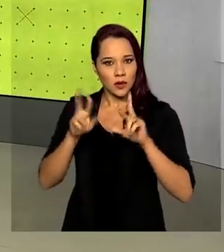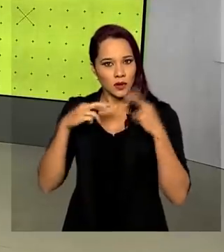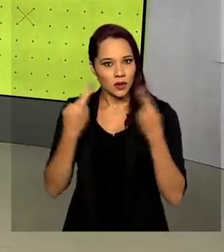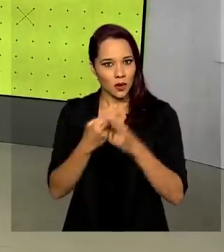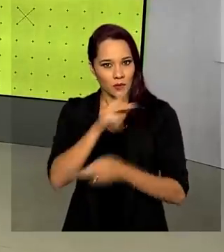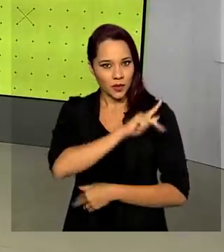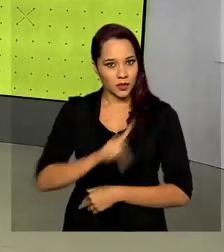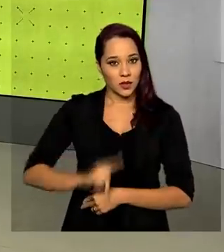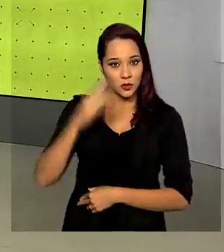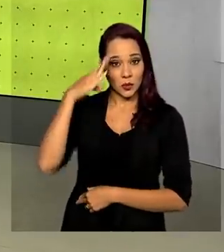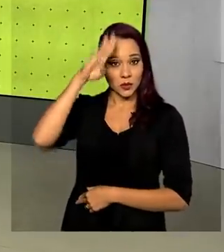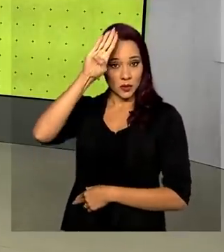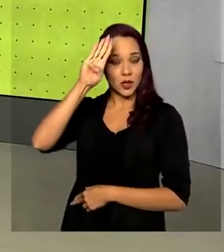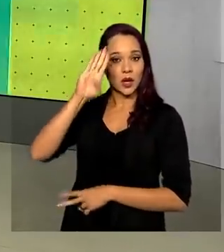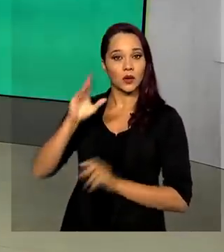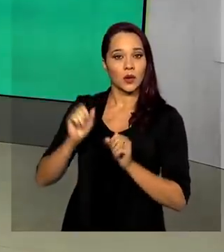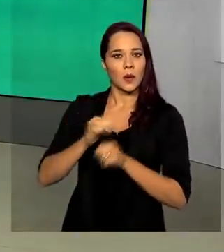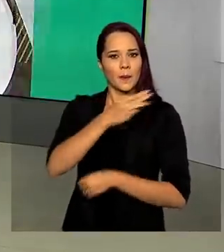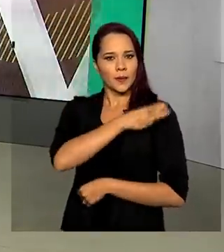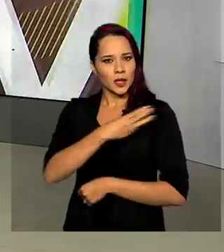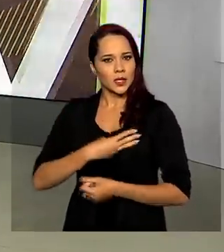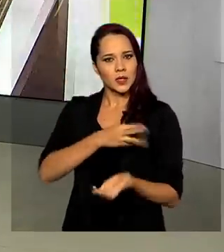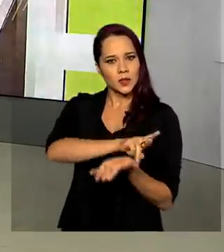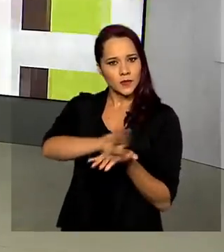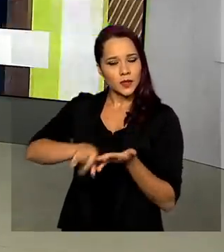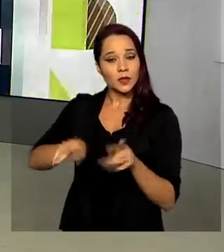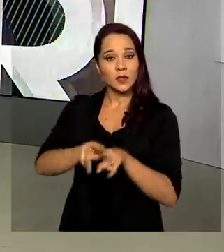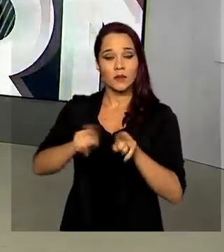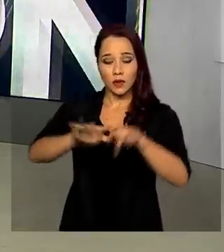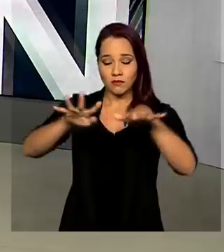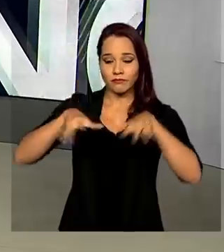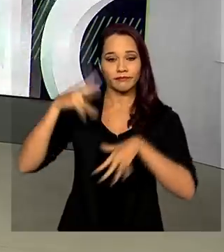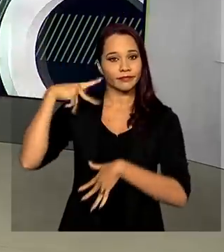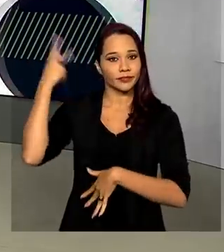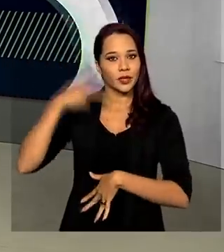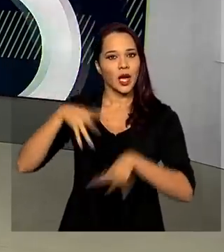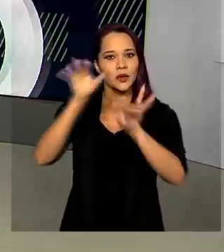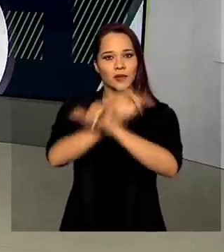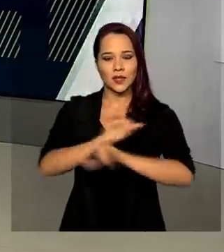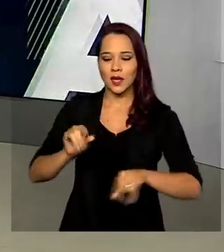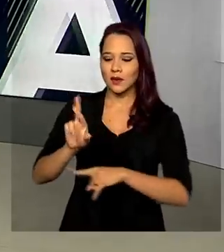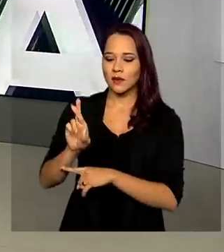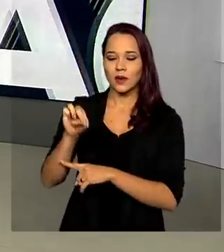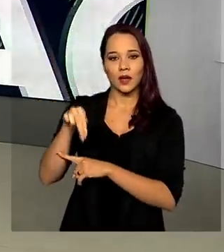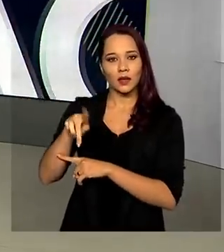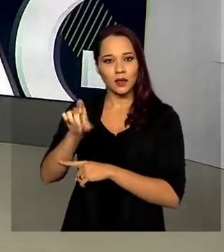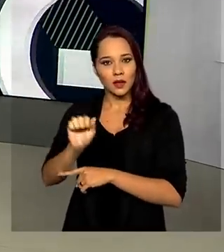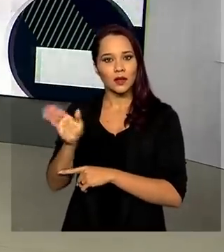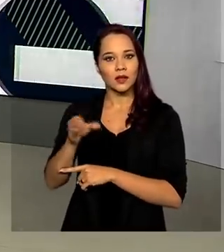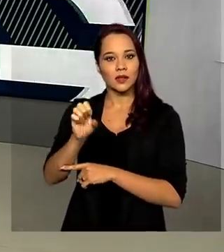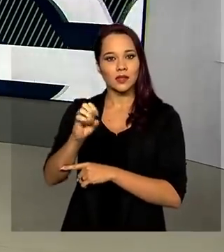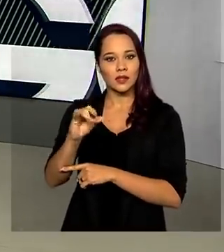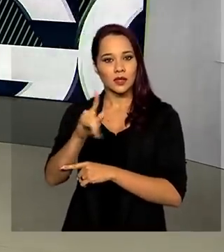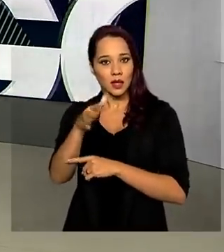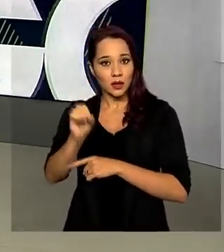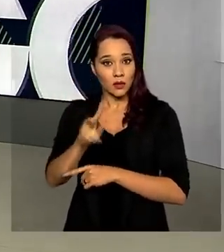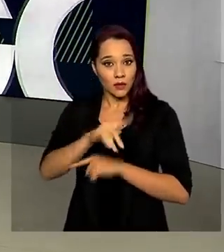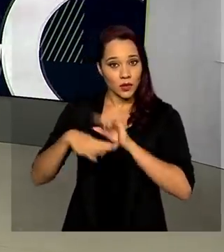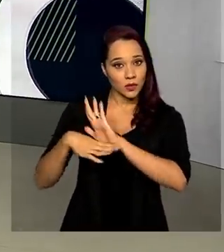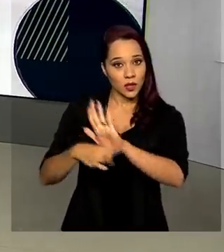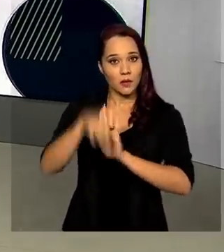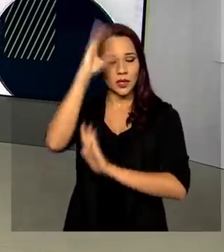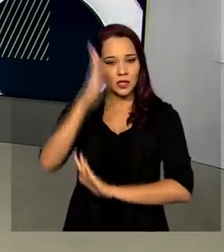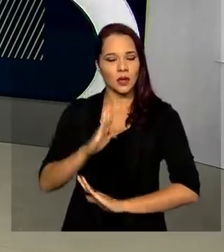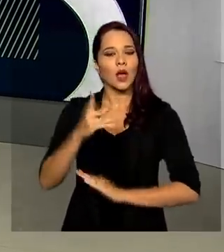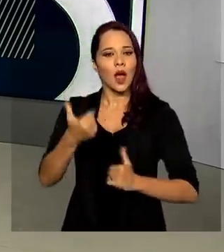presidente Jair Bolsonaro, ministros e parlamentares anunciaram o Renda Cidadã, que vai atender brasileiros que vão deixar de